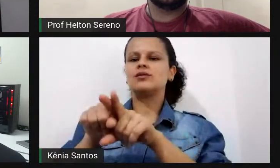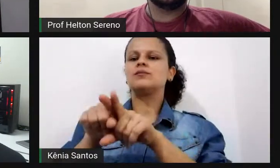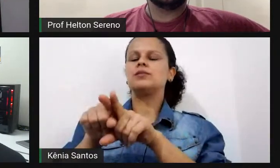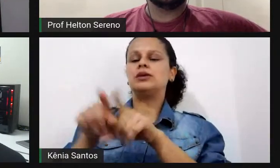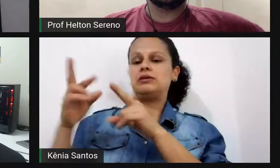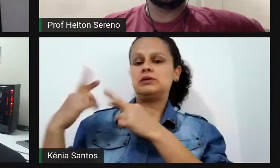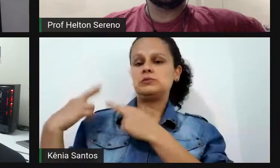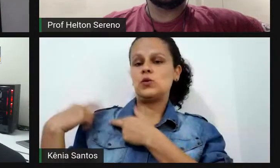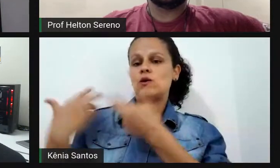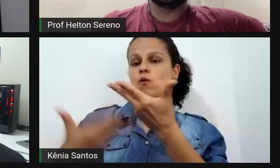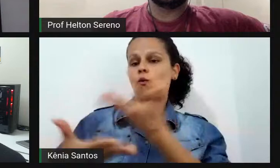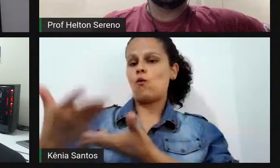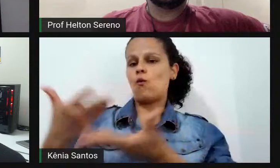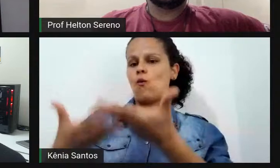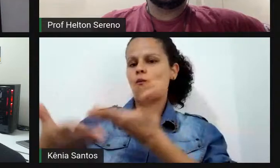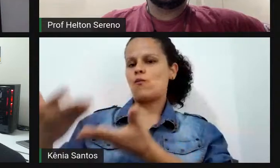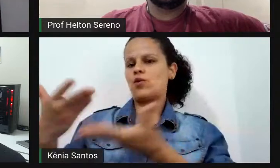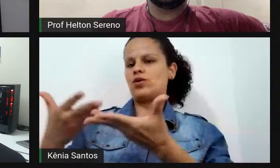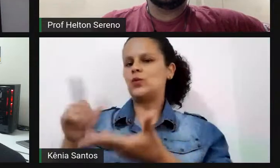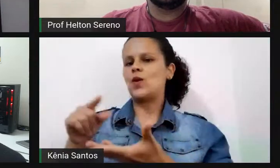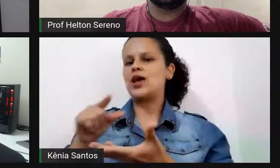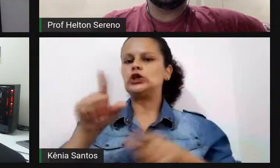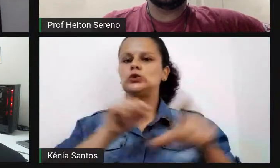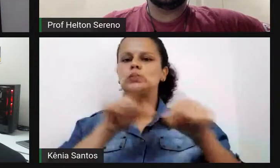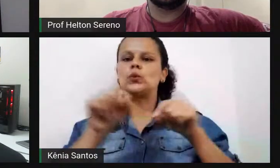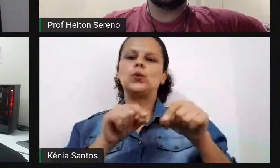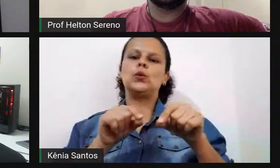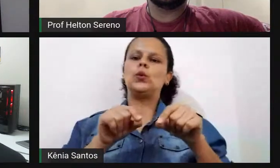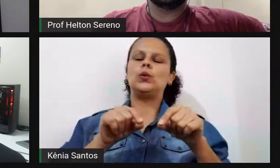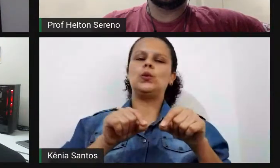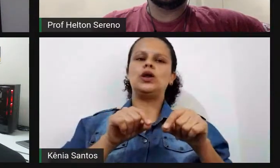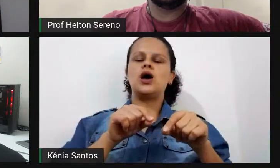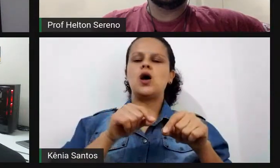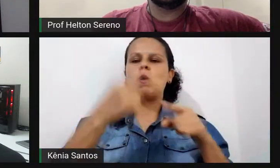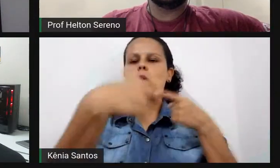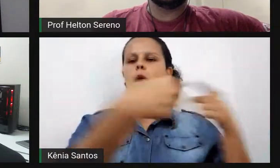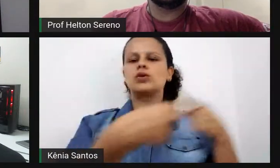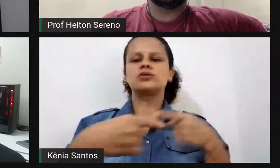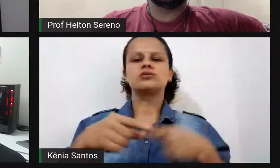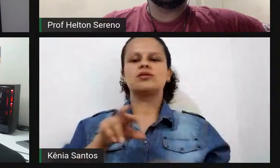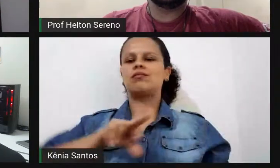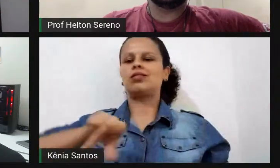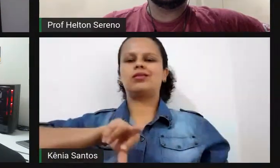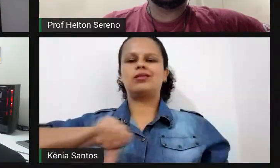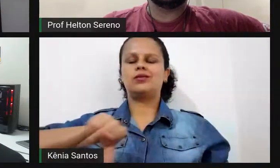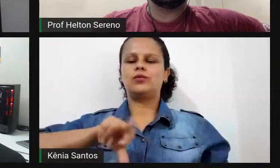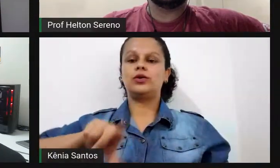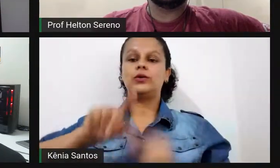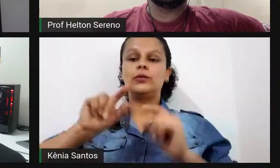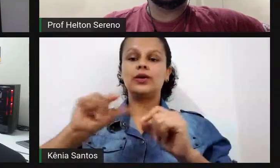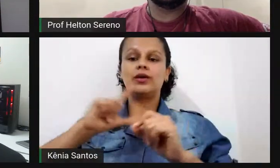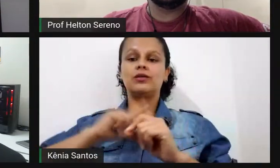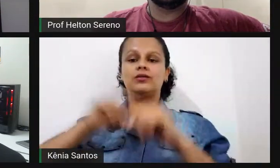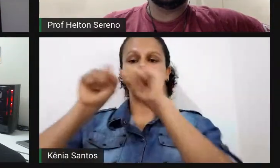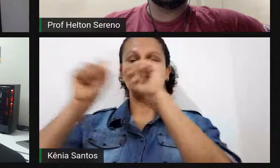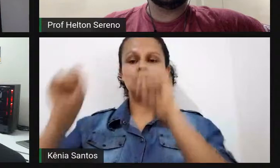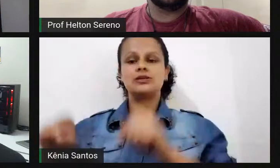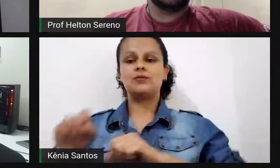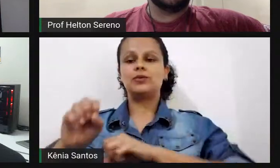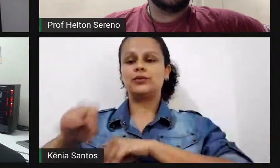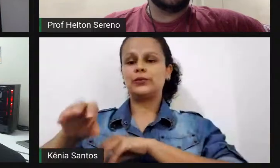e não em escolha, competição, né, não é isso, pode levar um sistema educacional